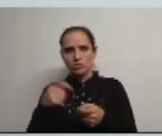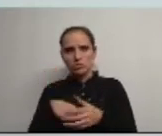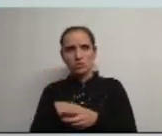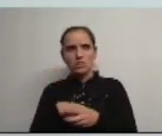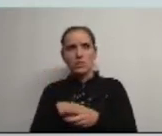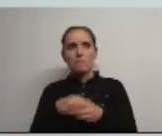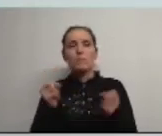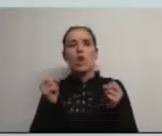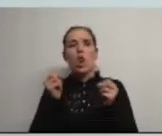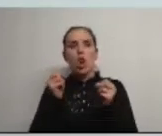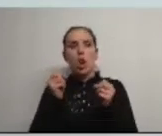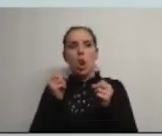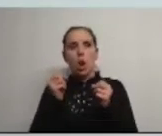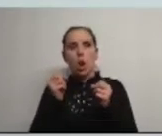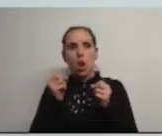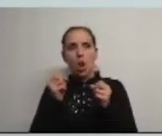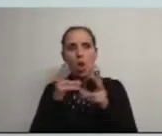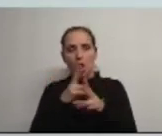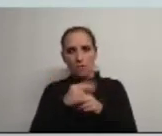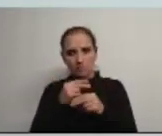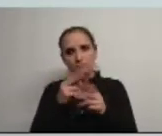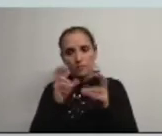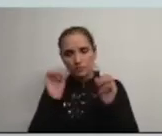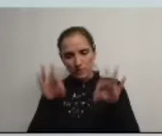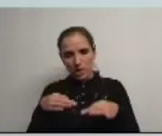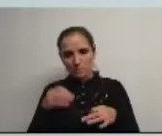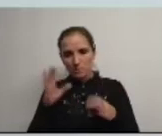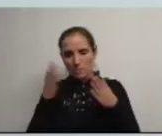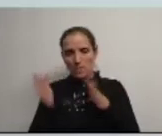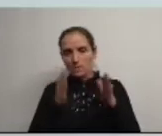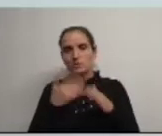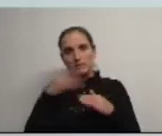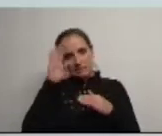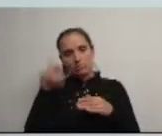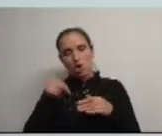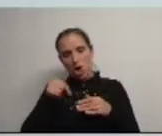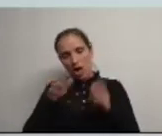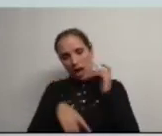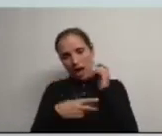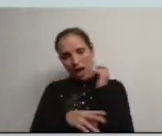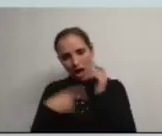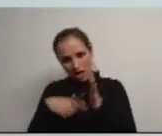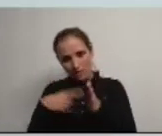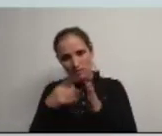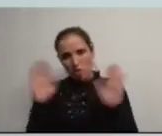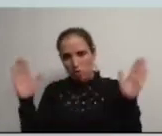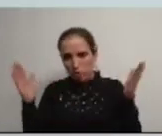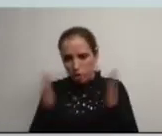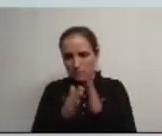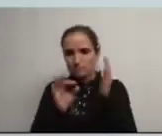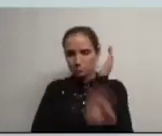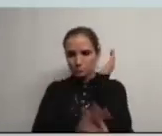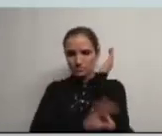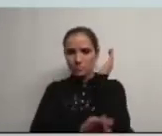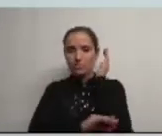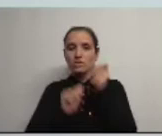uma nota final para terminar esta primeira parte sabemos que no nosso conselho a redução do número de freguesias resultante de uma